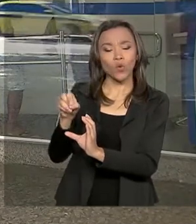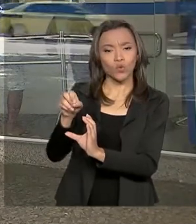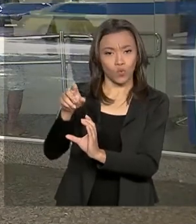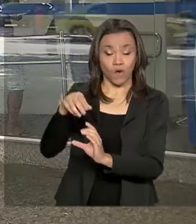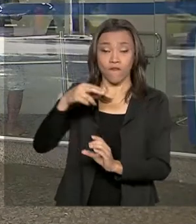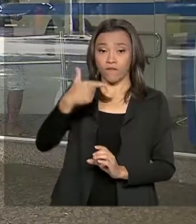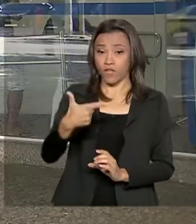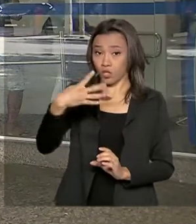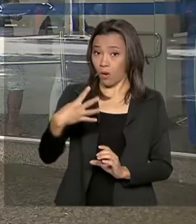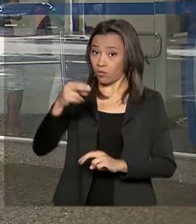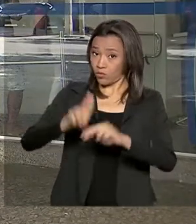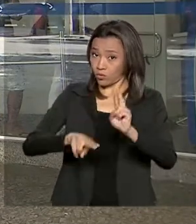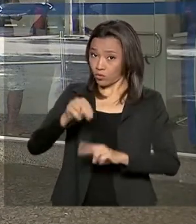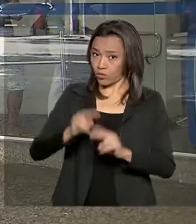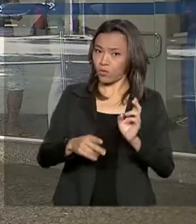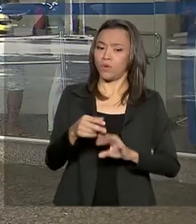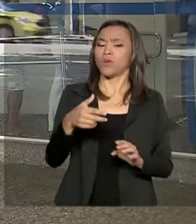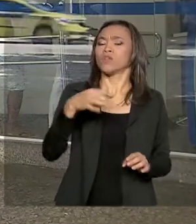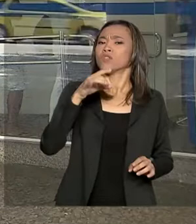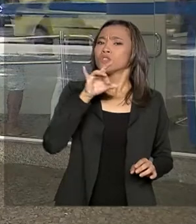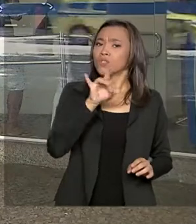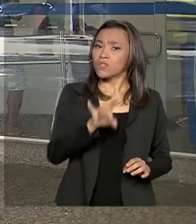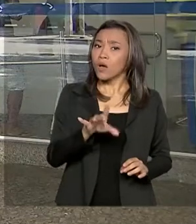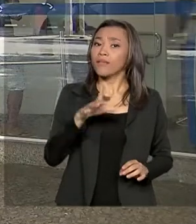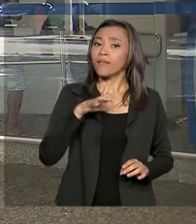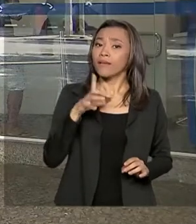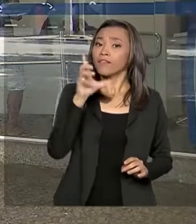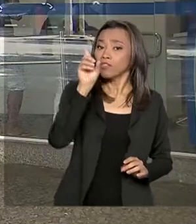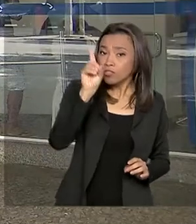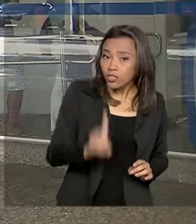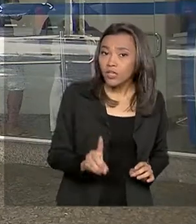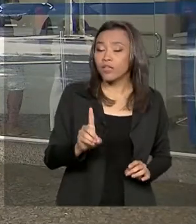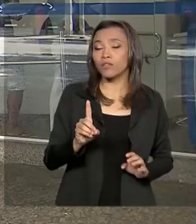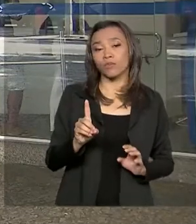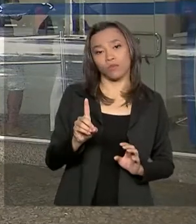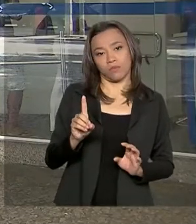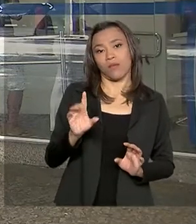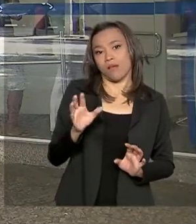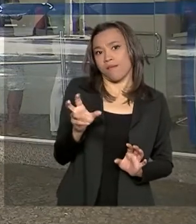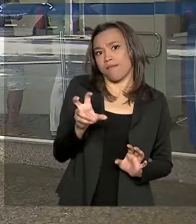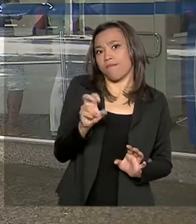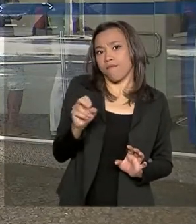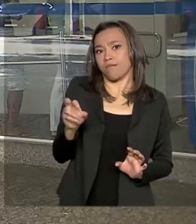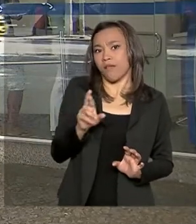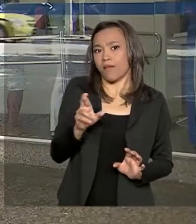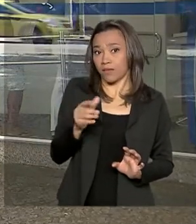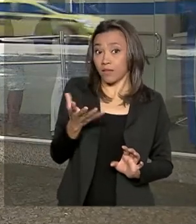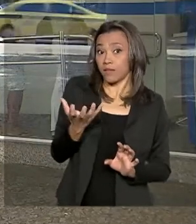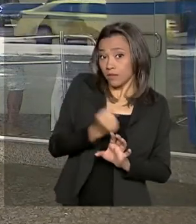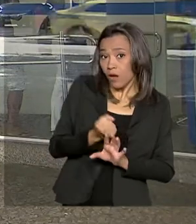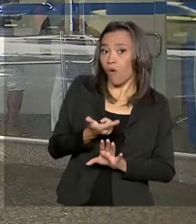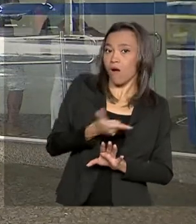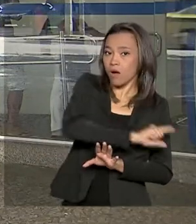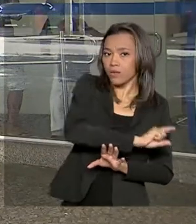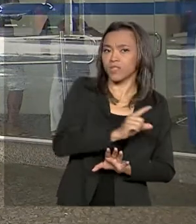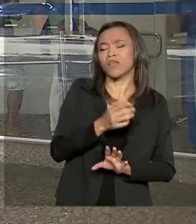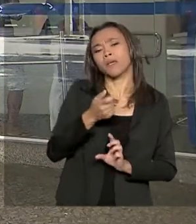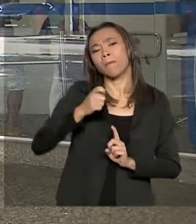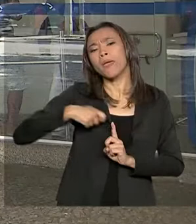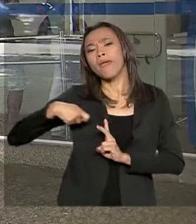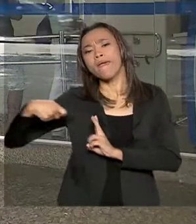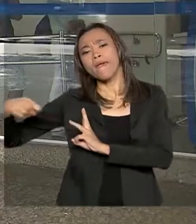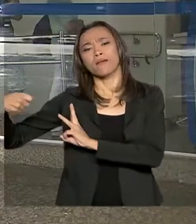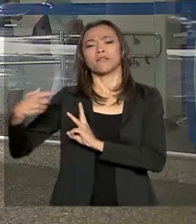Saldo acima de R$ 998 só dará direito ao saque de R$ Trabalhadores nascidos em outros meses do ano que já